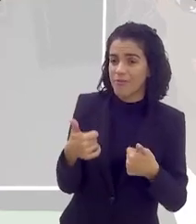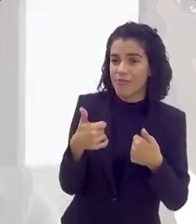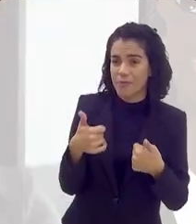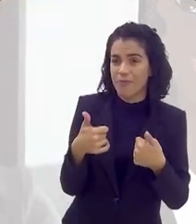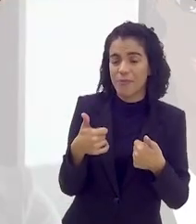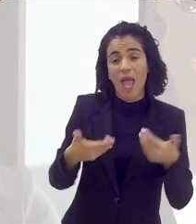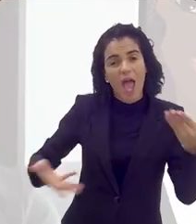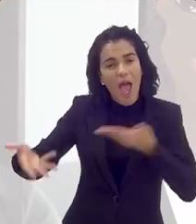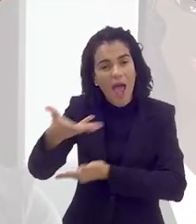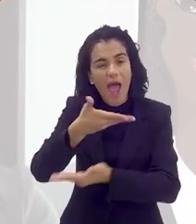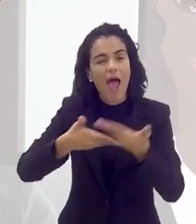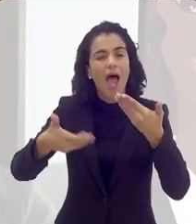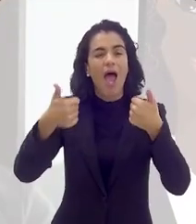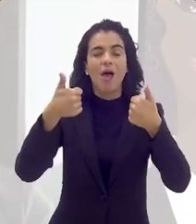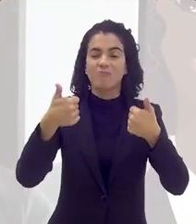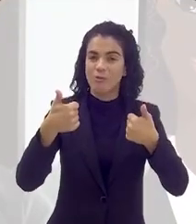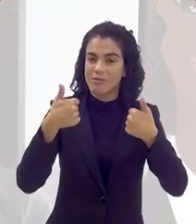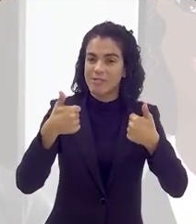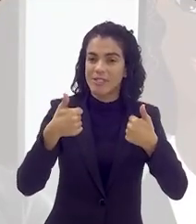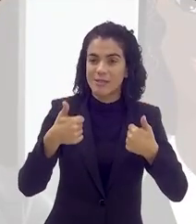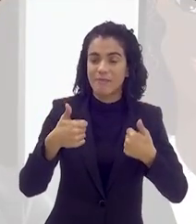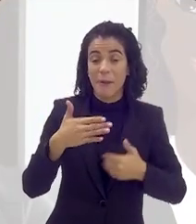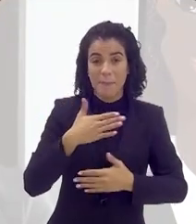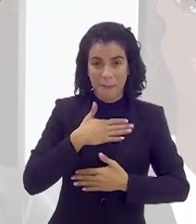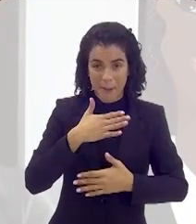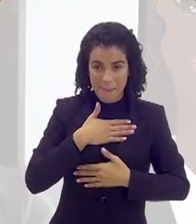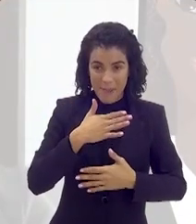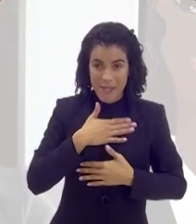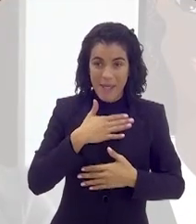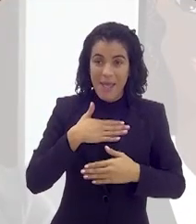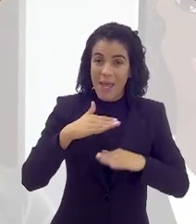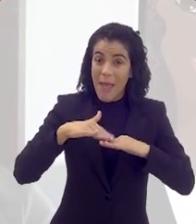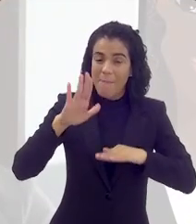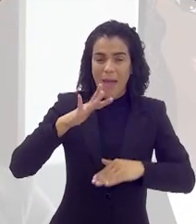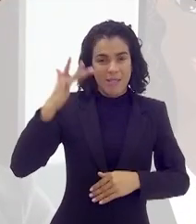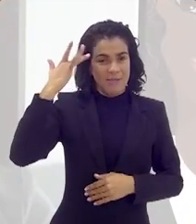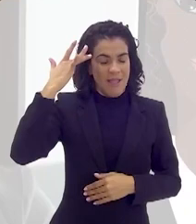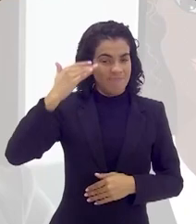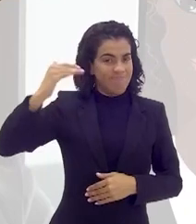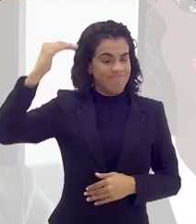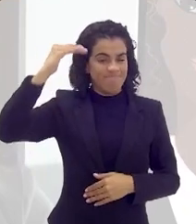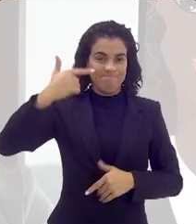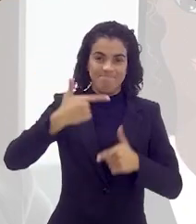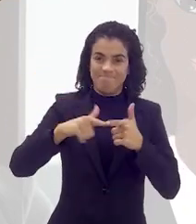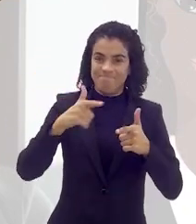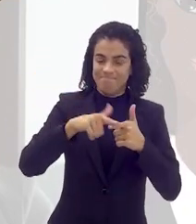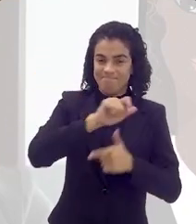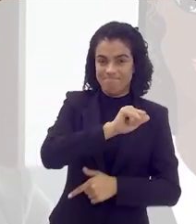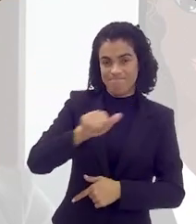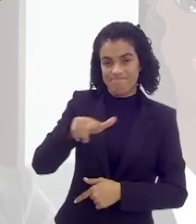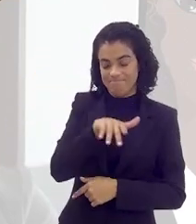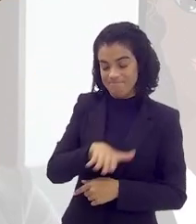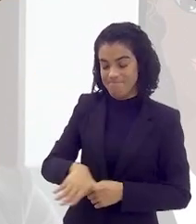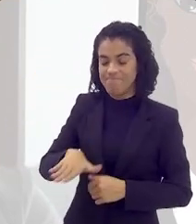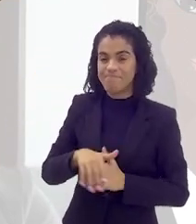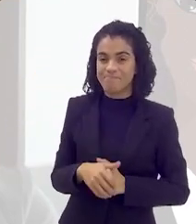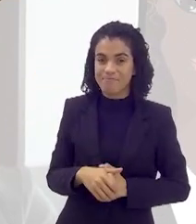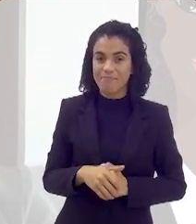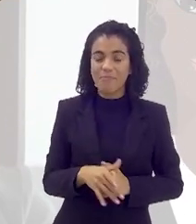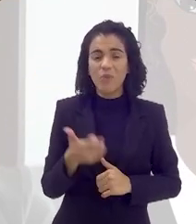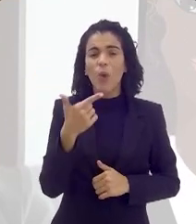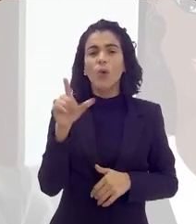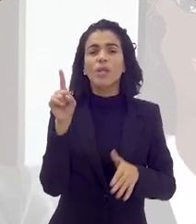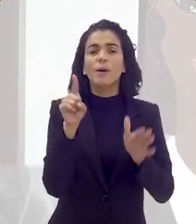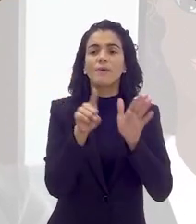saudável, eu acho que a questão... Harmonica, né? Pra mim, é, foi, é mais com o adulto ali, do que com a criança, na verdade.